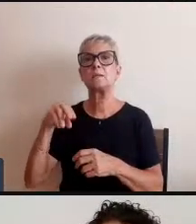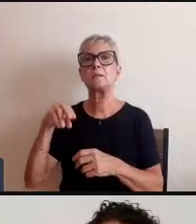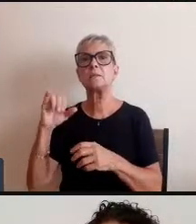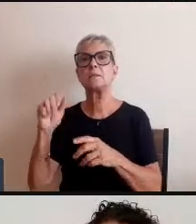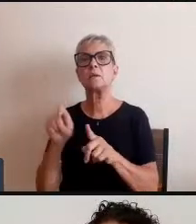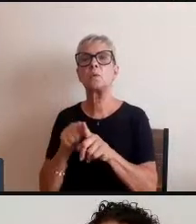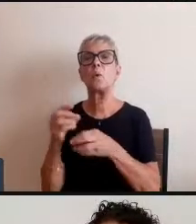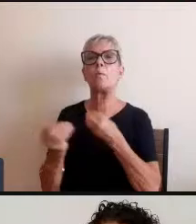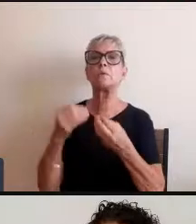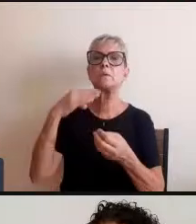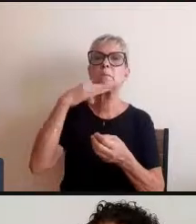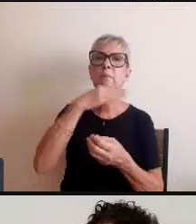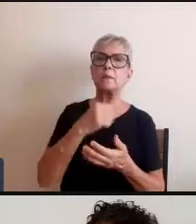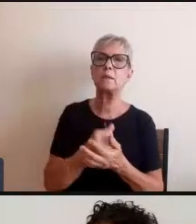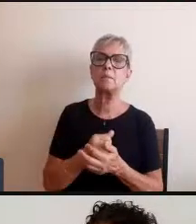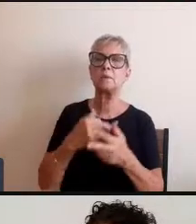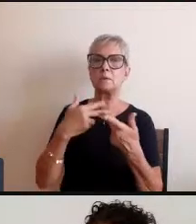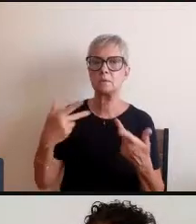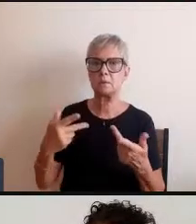essas questões